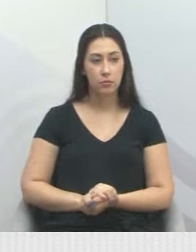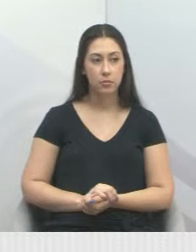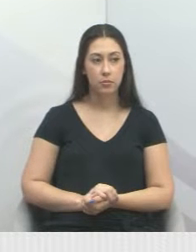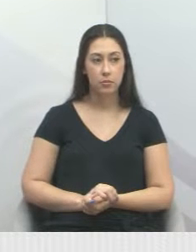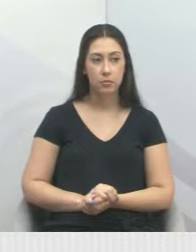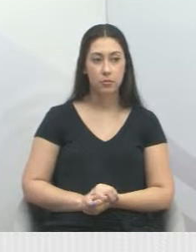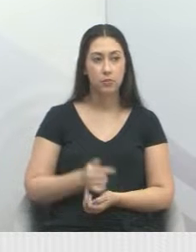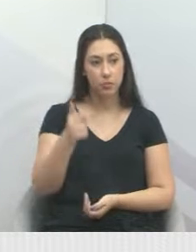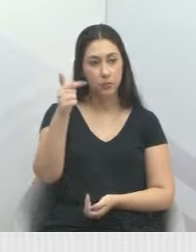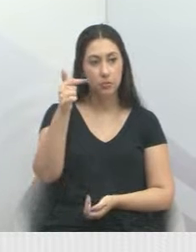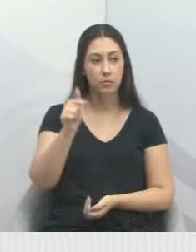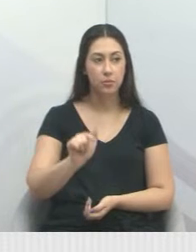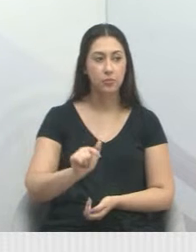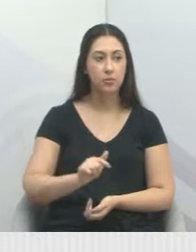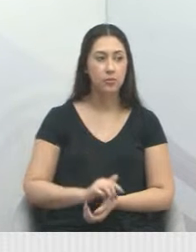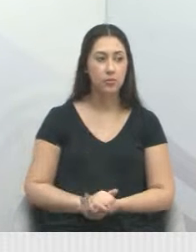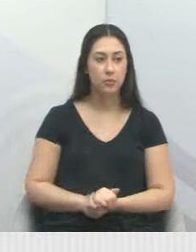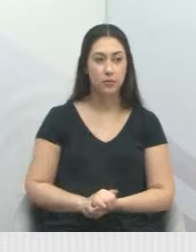A foto 3.